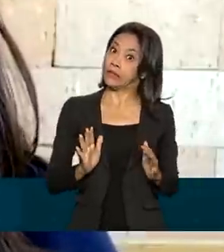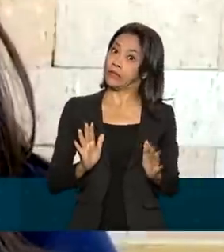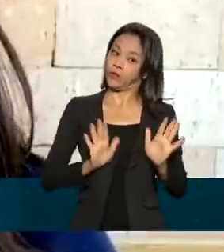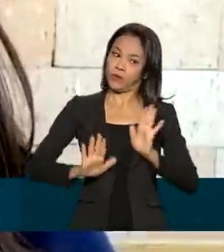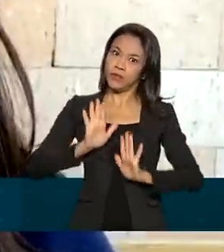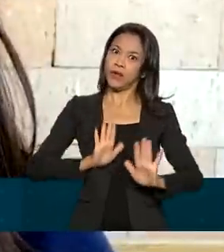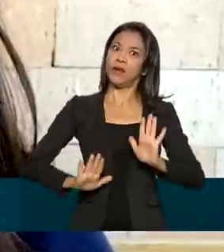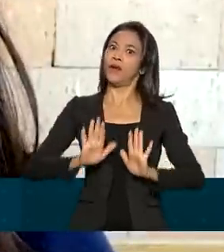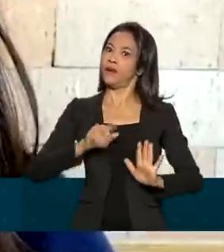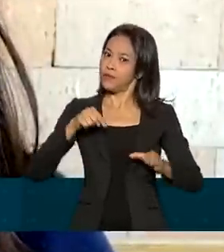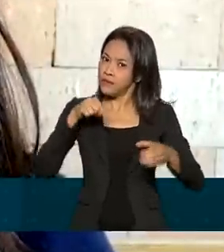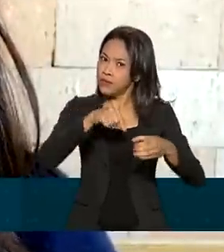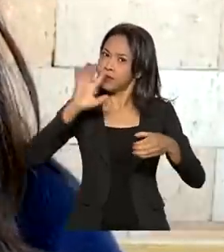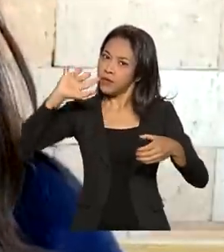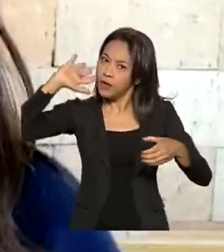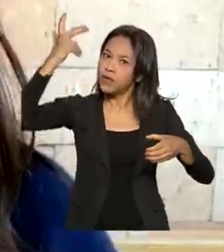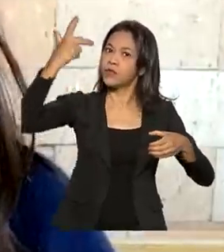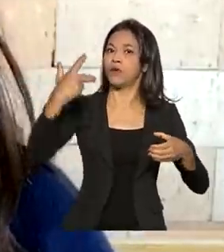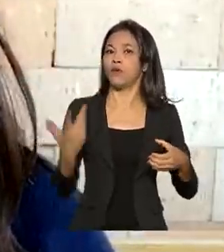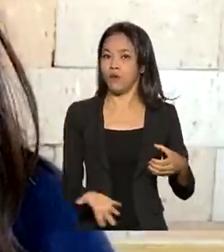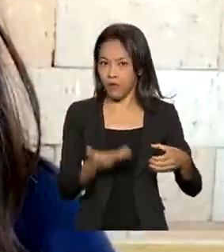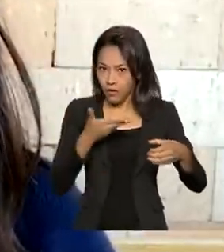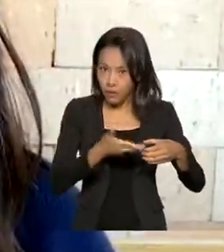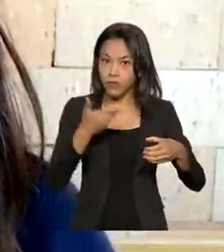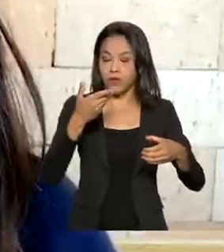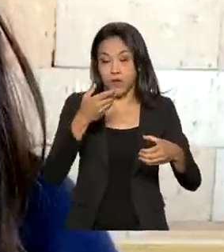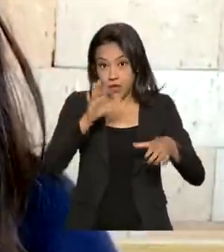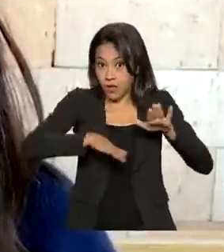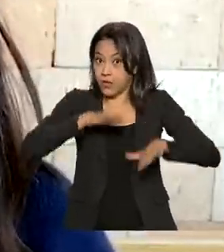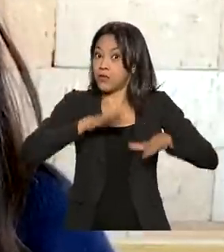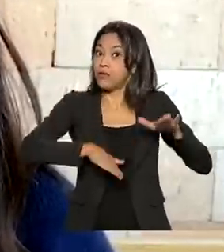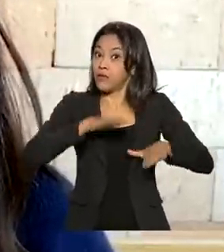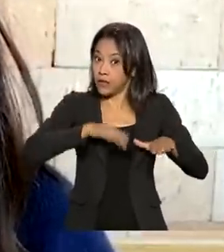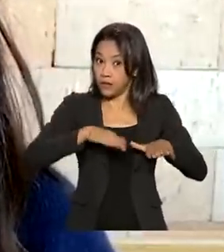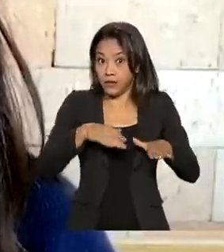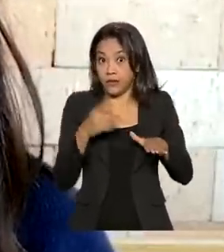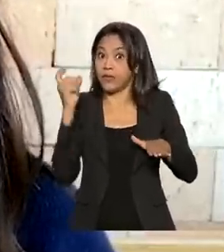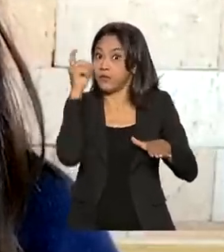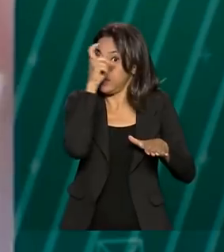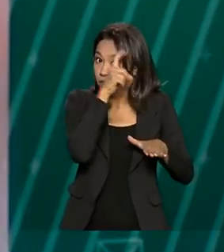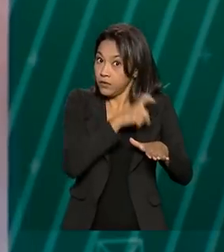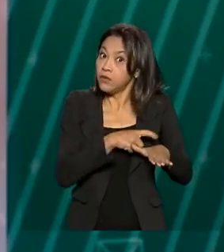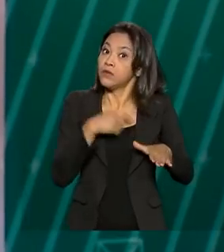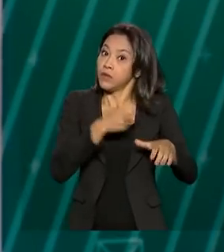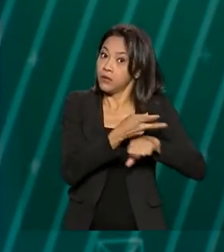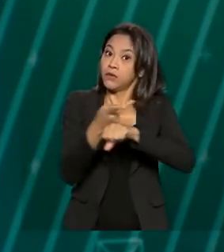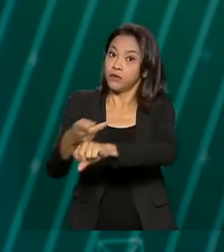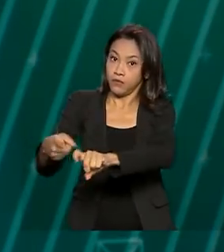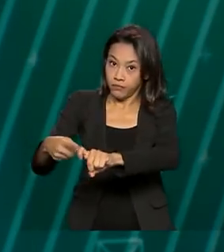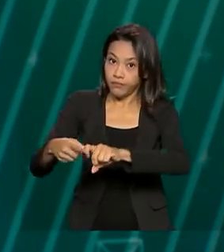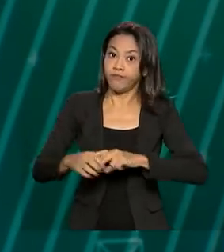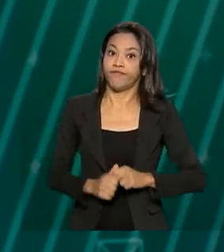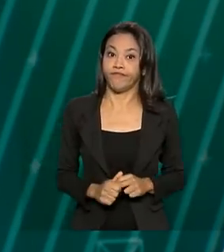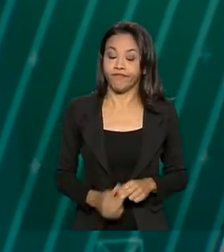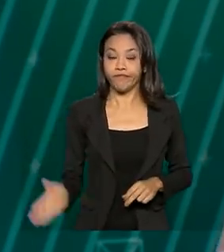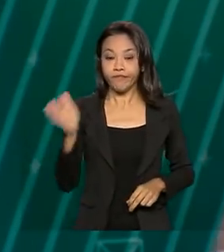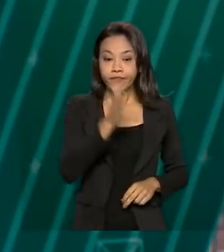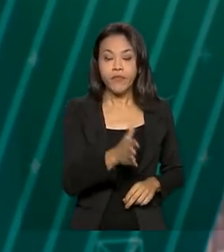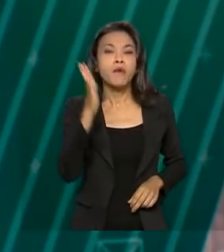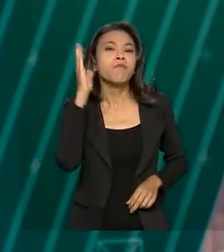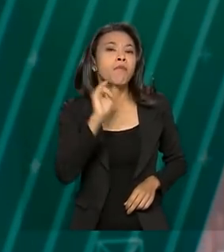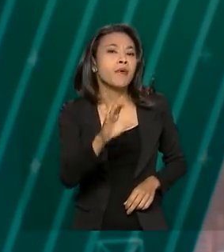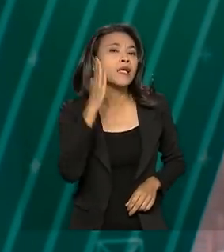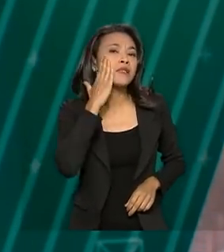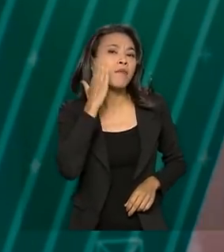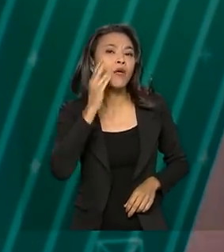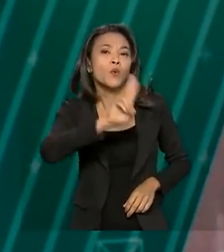já trazem essas soluções milagrosas para problemas que muitas vezes são muito complexos. Para saber sobre o registro de